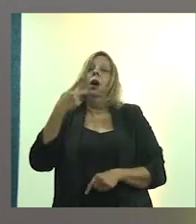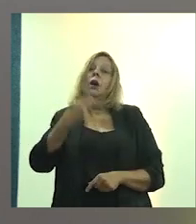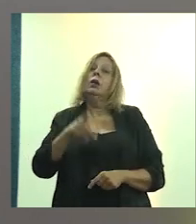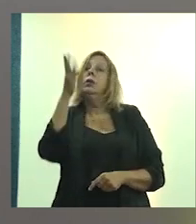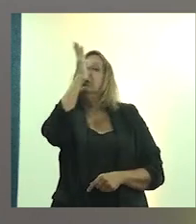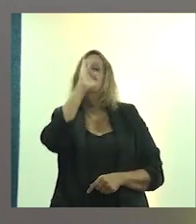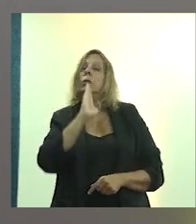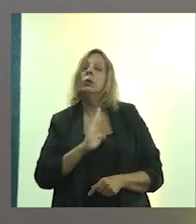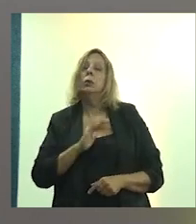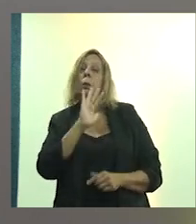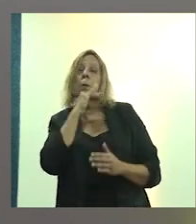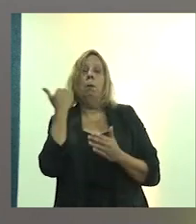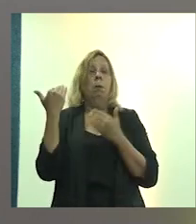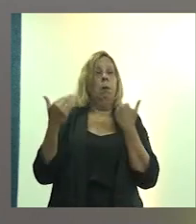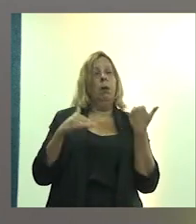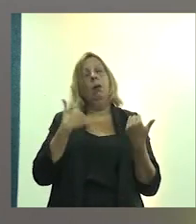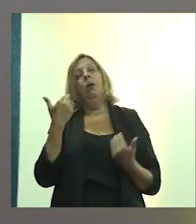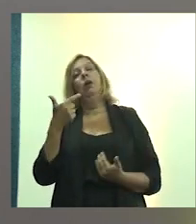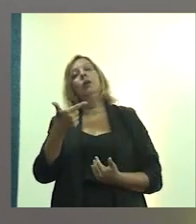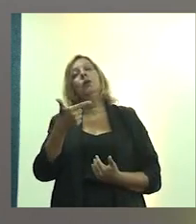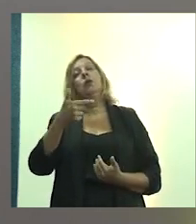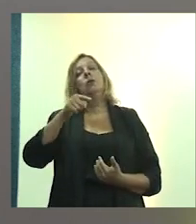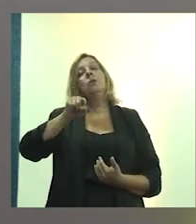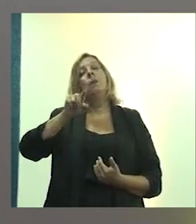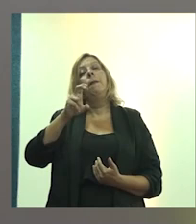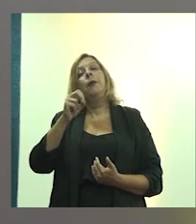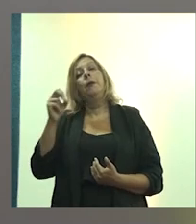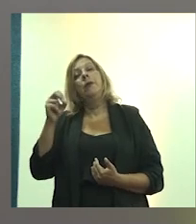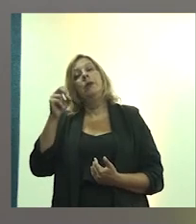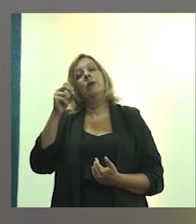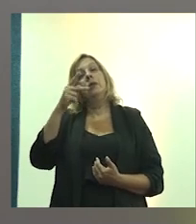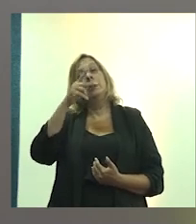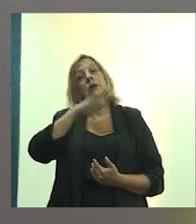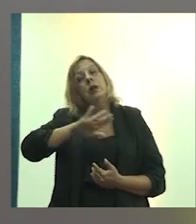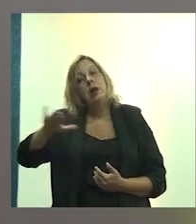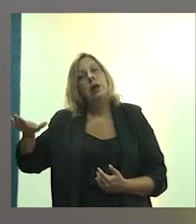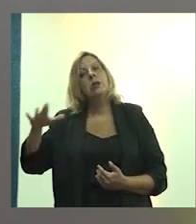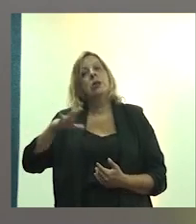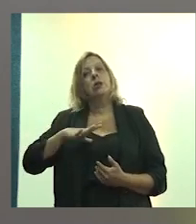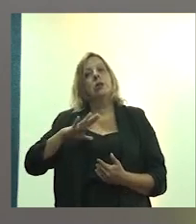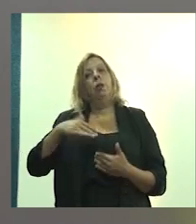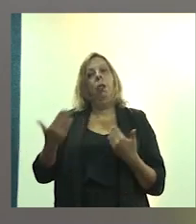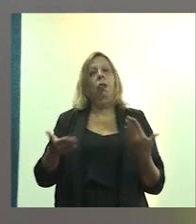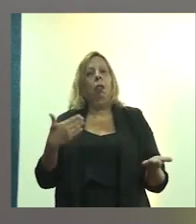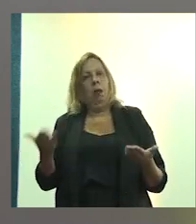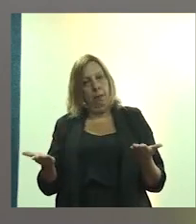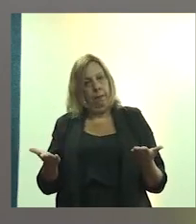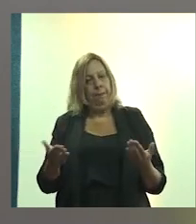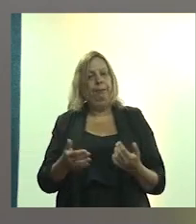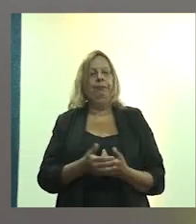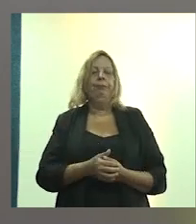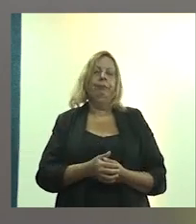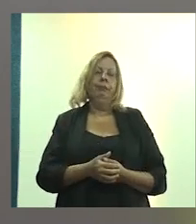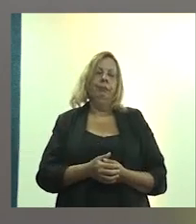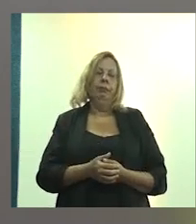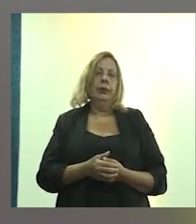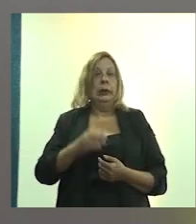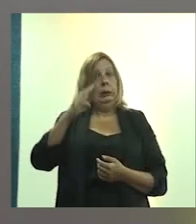2.500 crianças menores de 5 anos. E o principal fator,